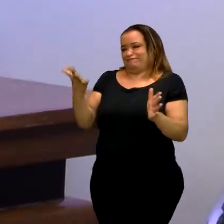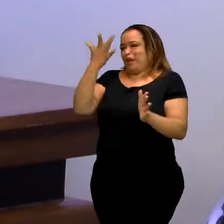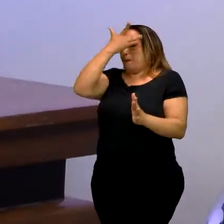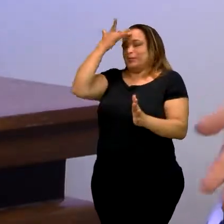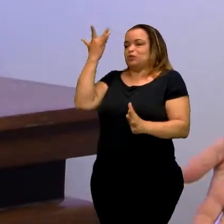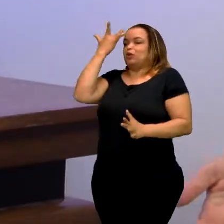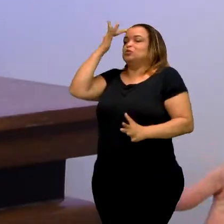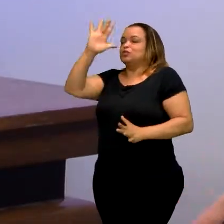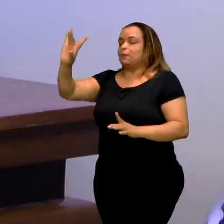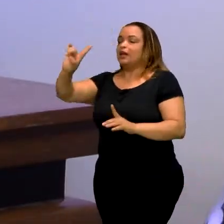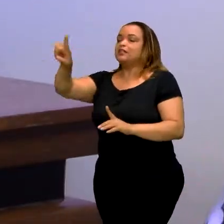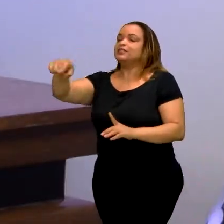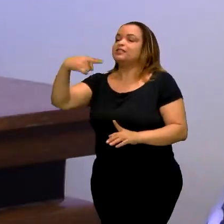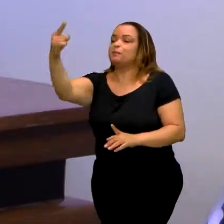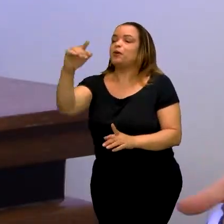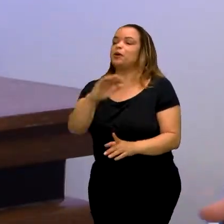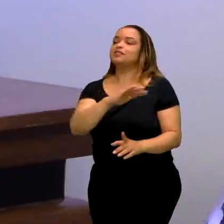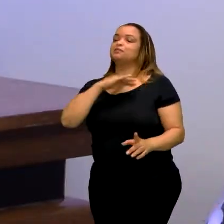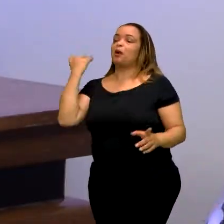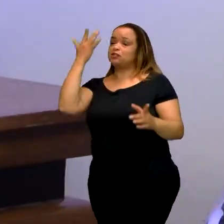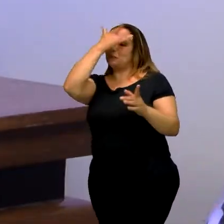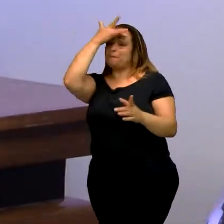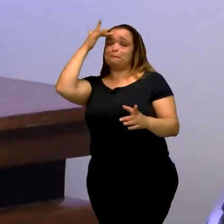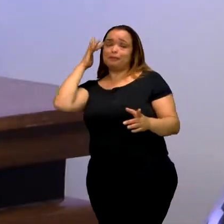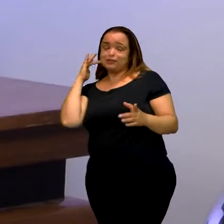Mas, depois da morte, ele passou a reconhecer.